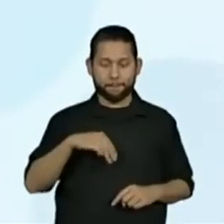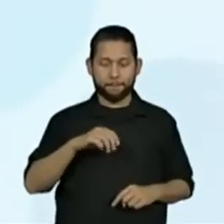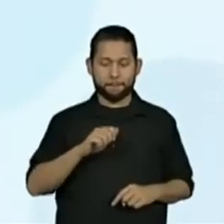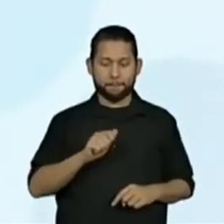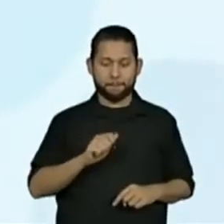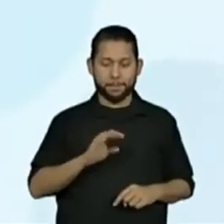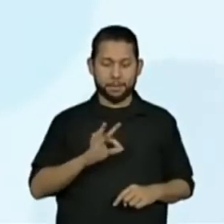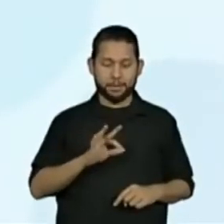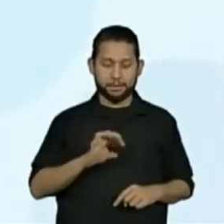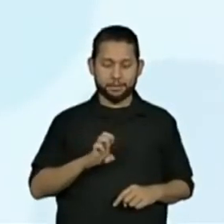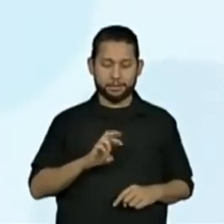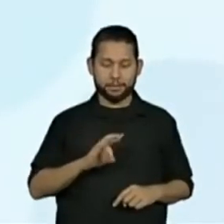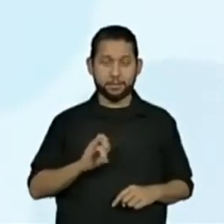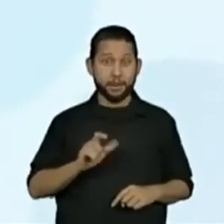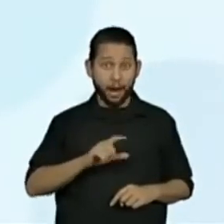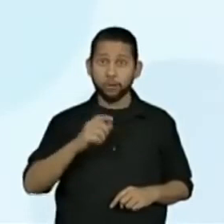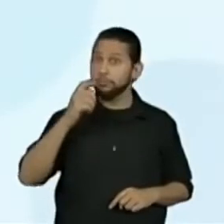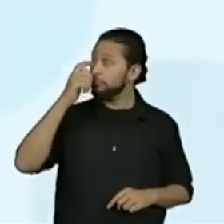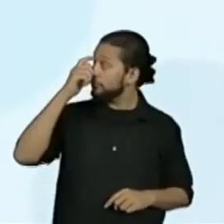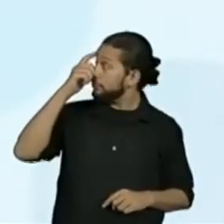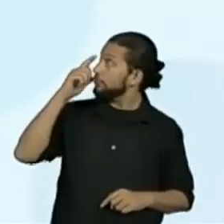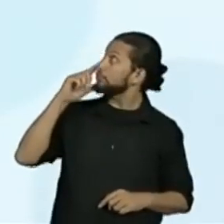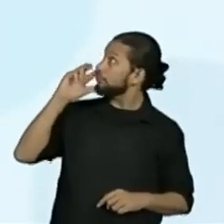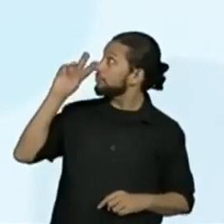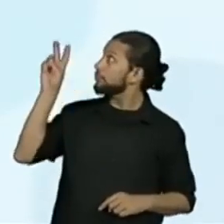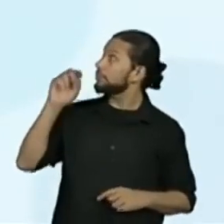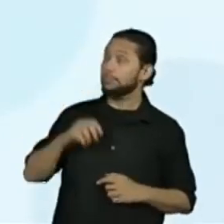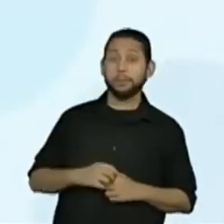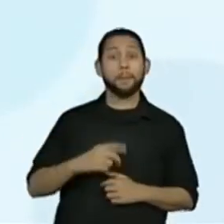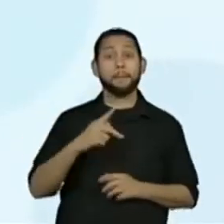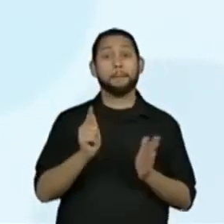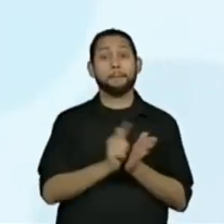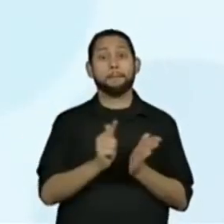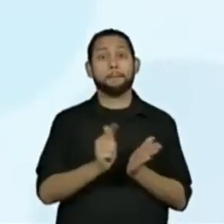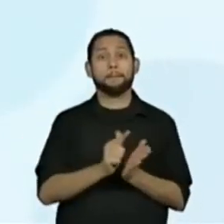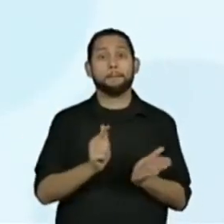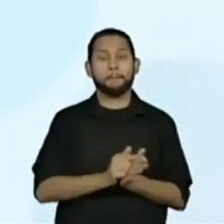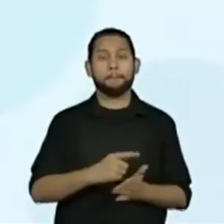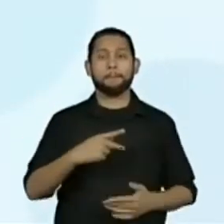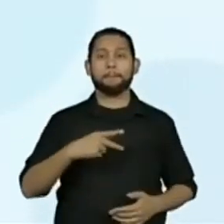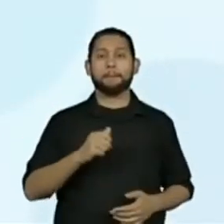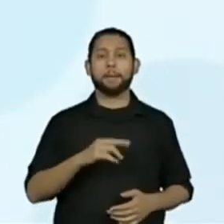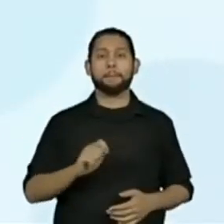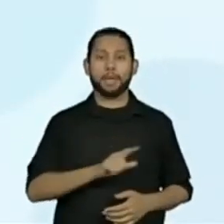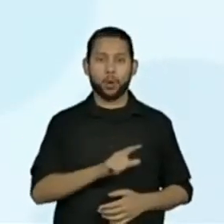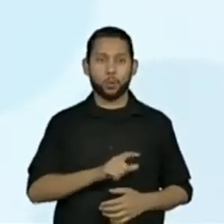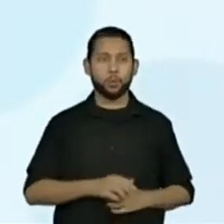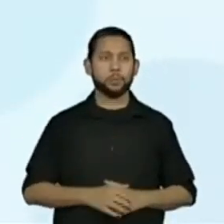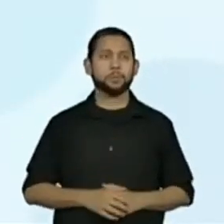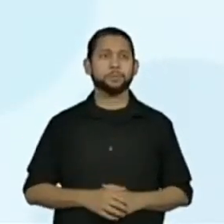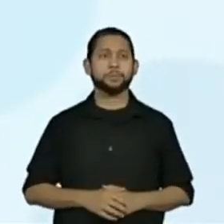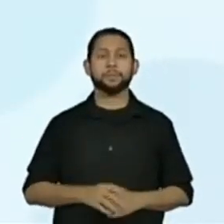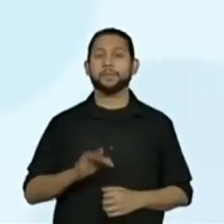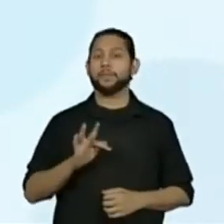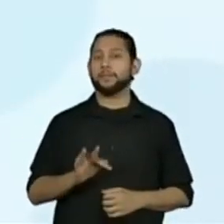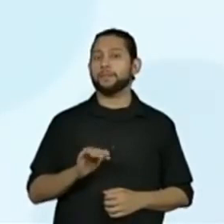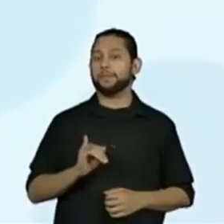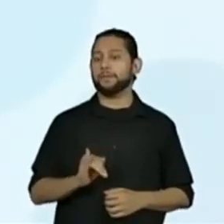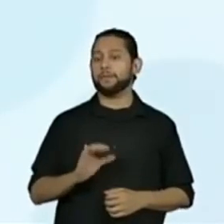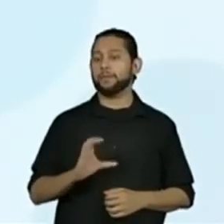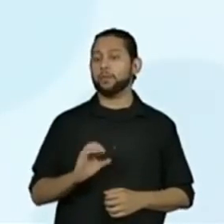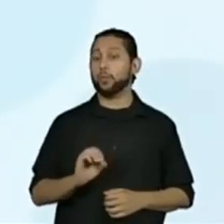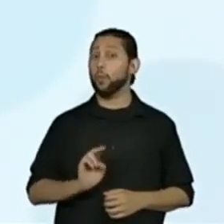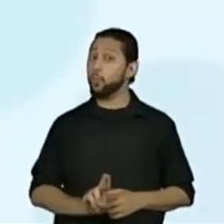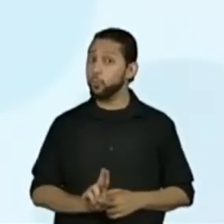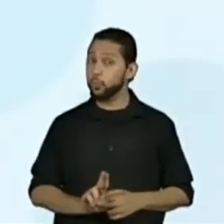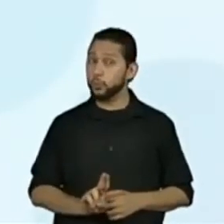A palavra papel, com terminação em L. A palavra ficou, terminação em U.